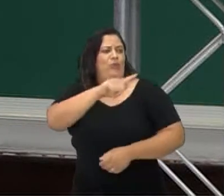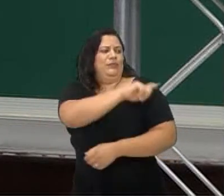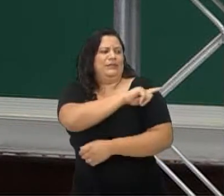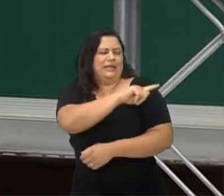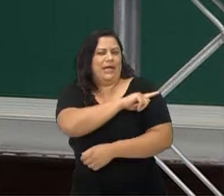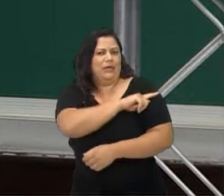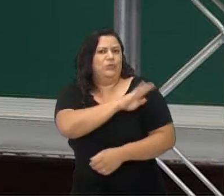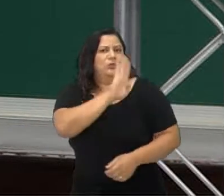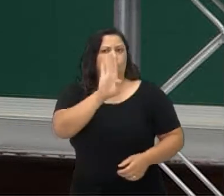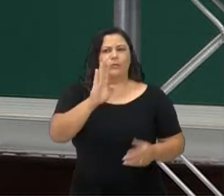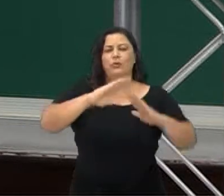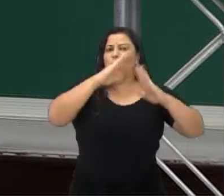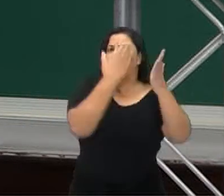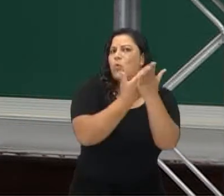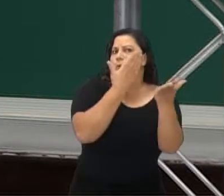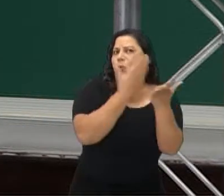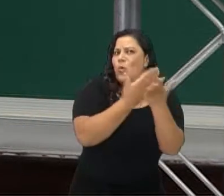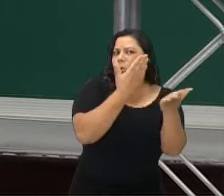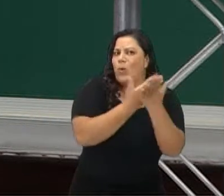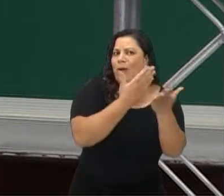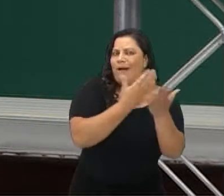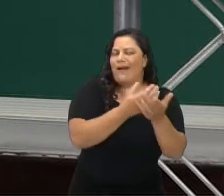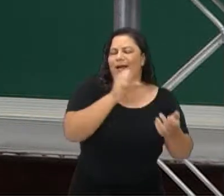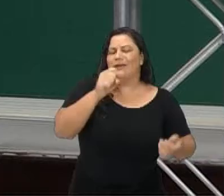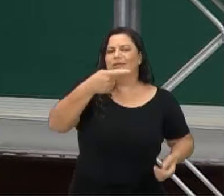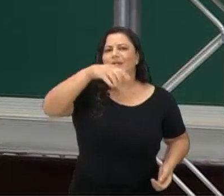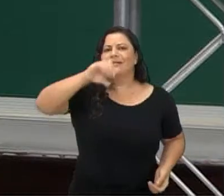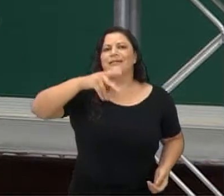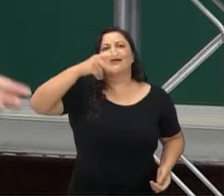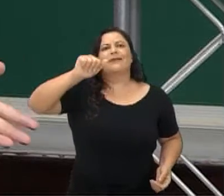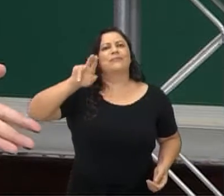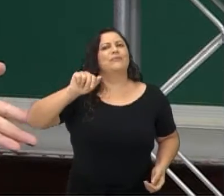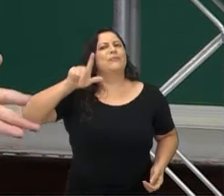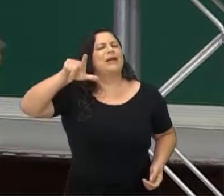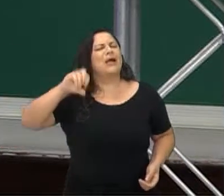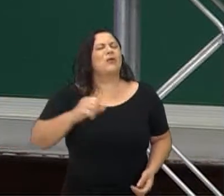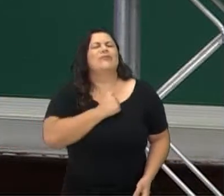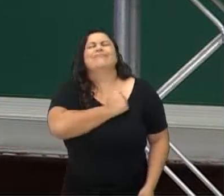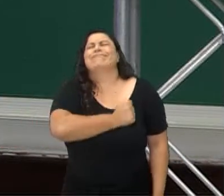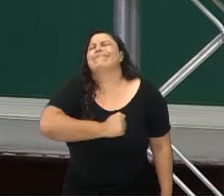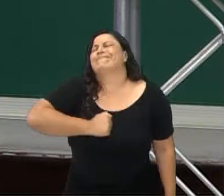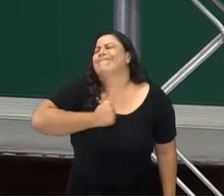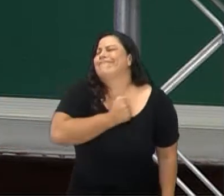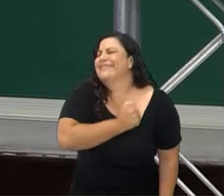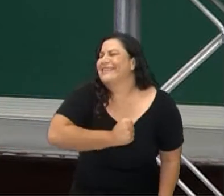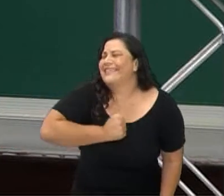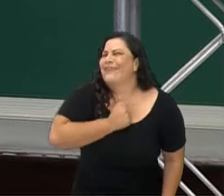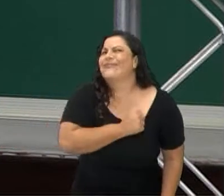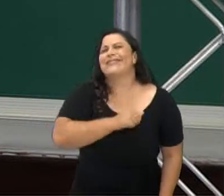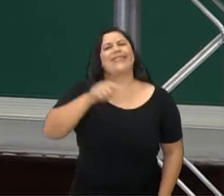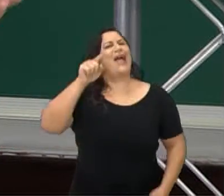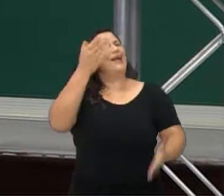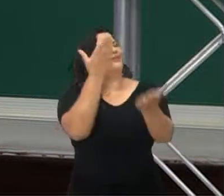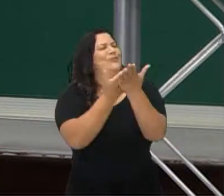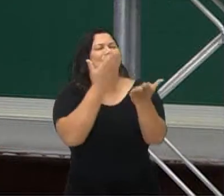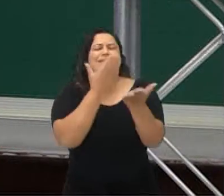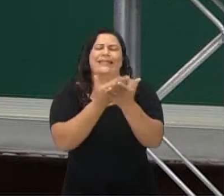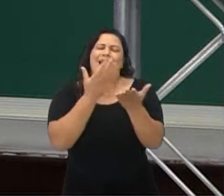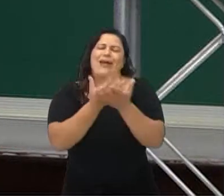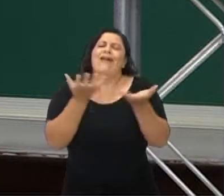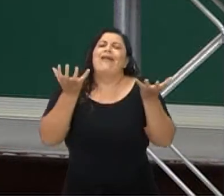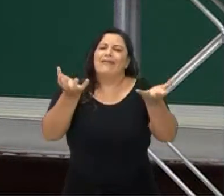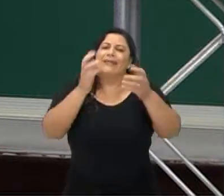do Colégio Estadual São Paulo Apóstolo. Estou com muita saudade das suas aulas. Queria que o Covid